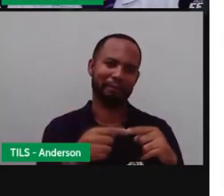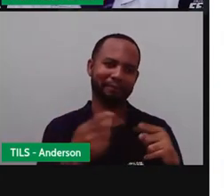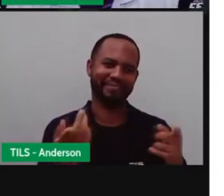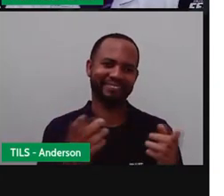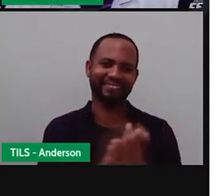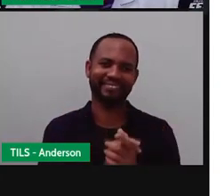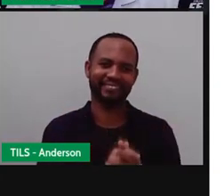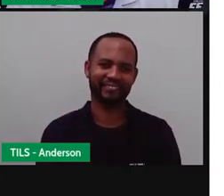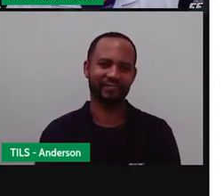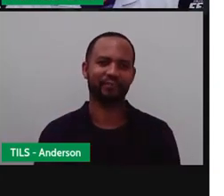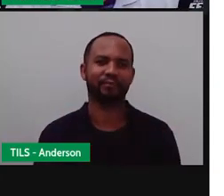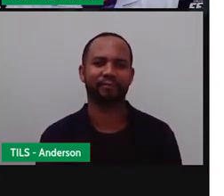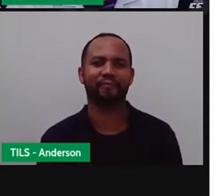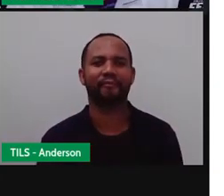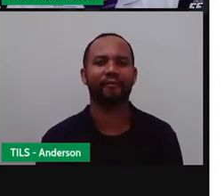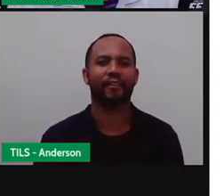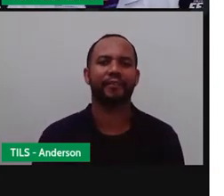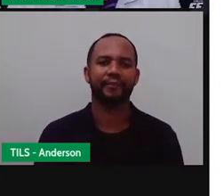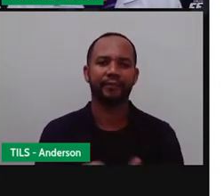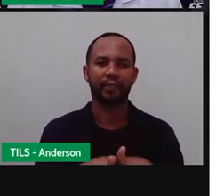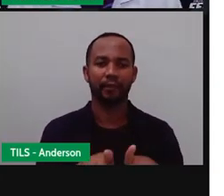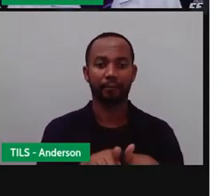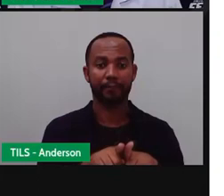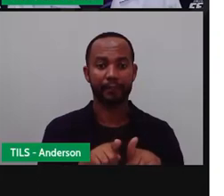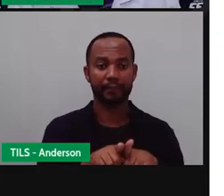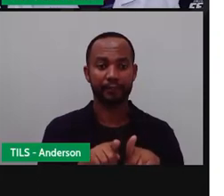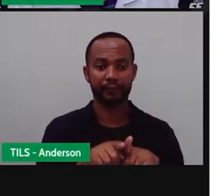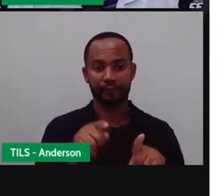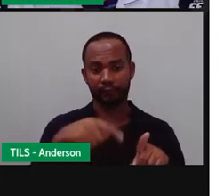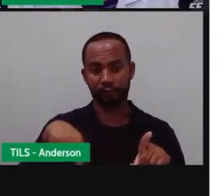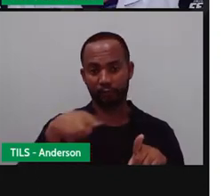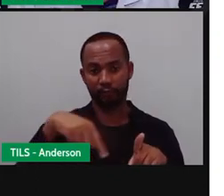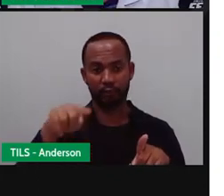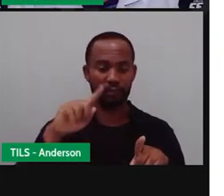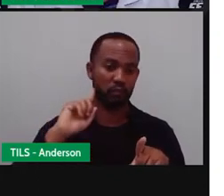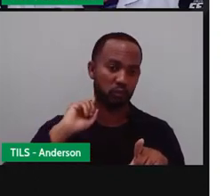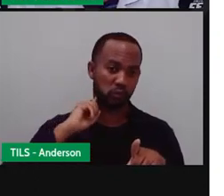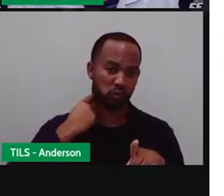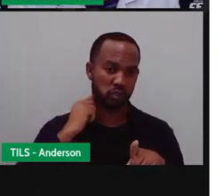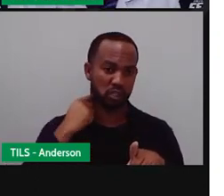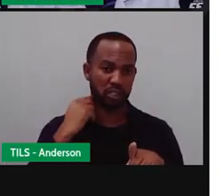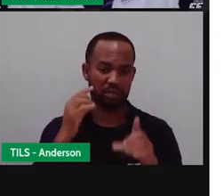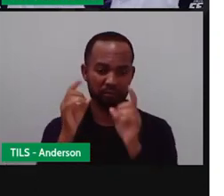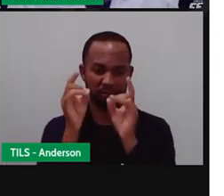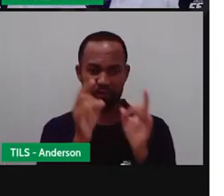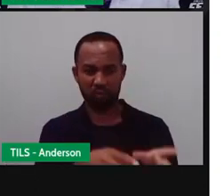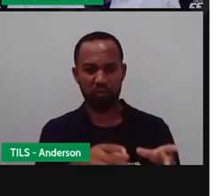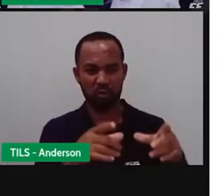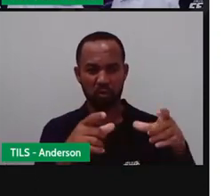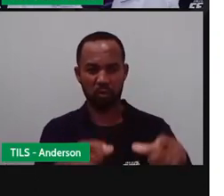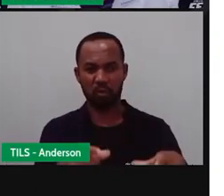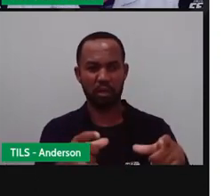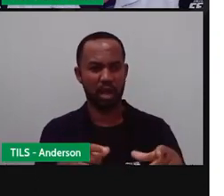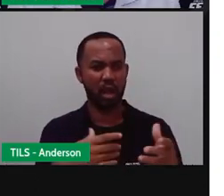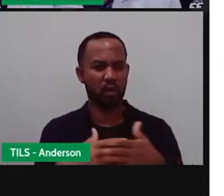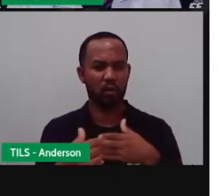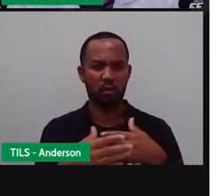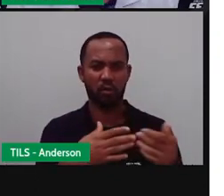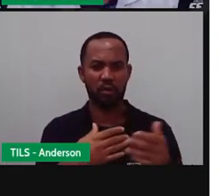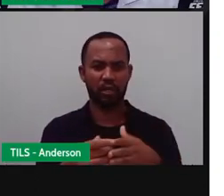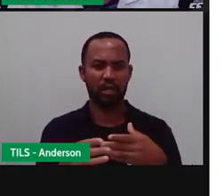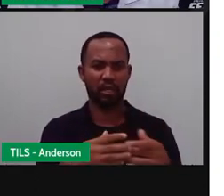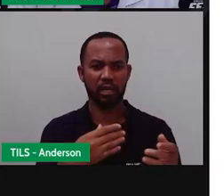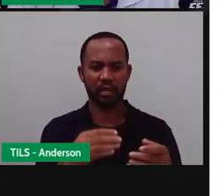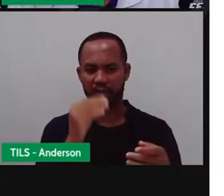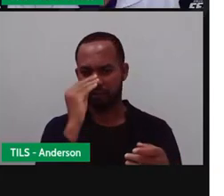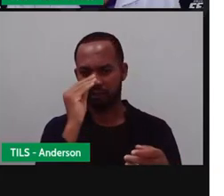chamar. E, obviamente, se a gente descarta esse lixo em um local inadequado, né? E um local onde o acesso